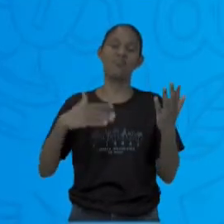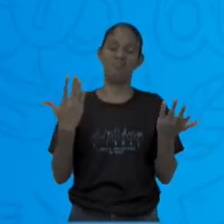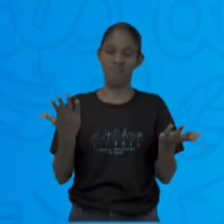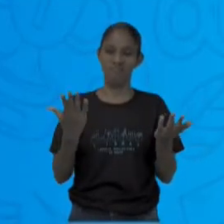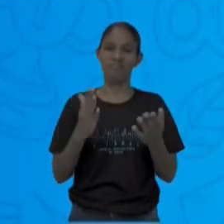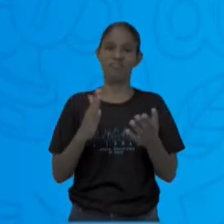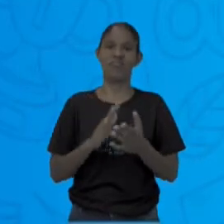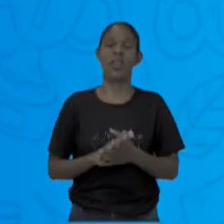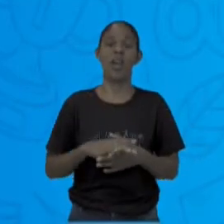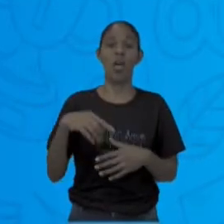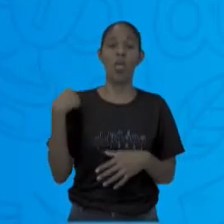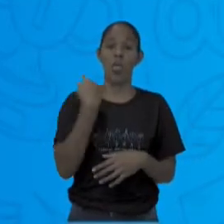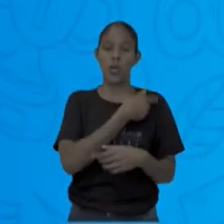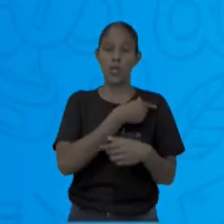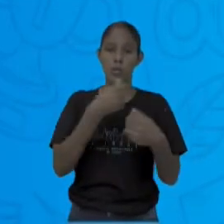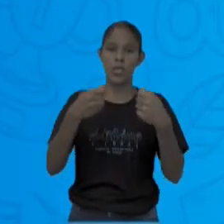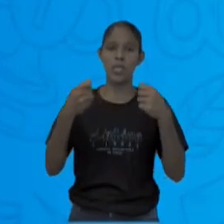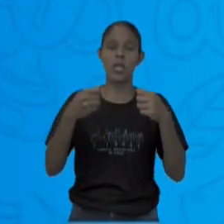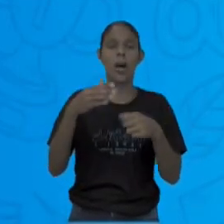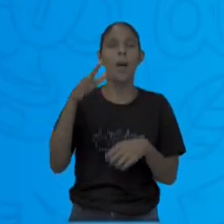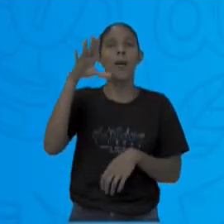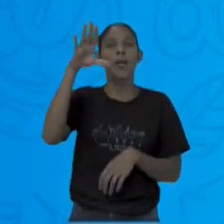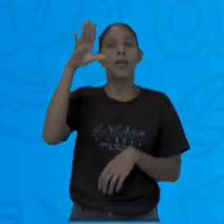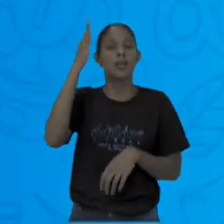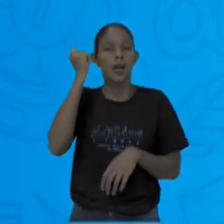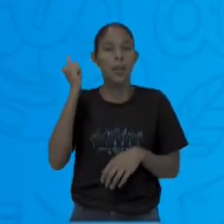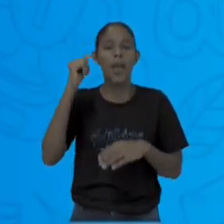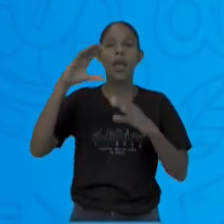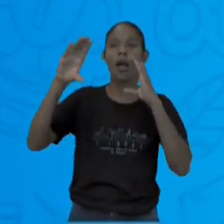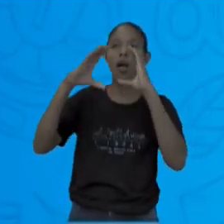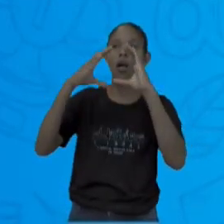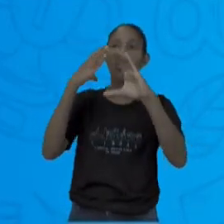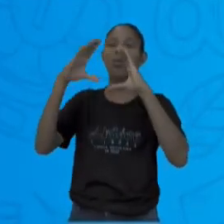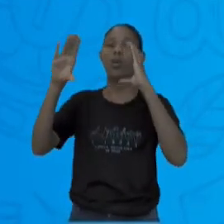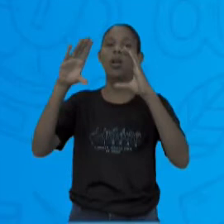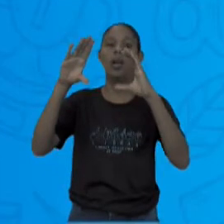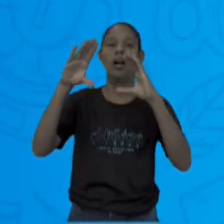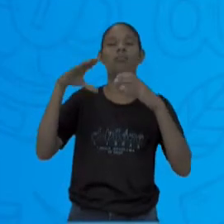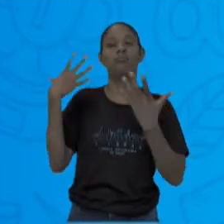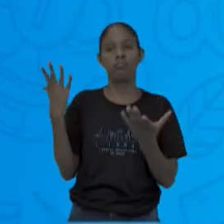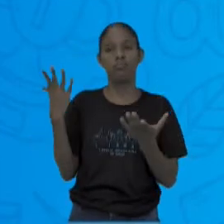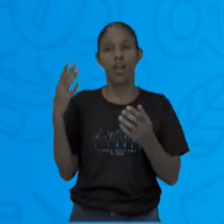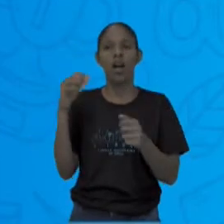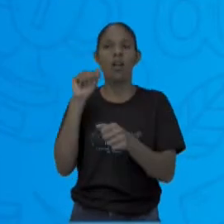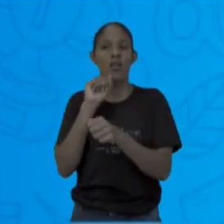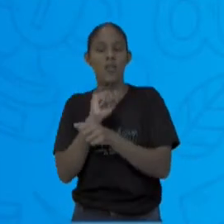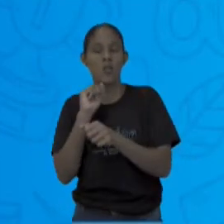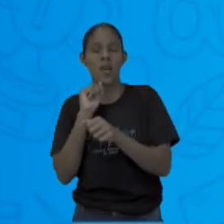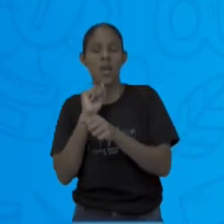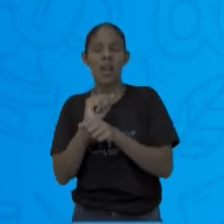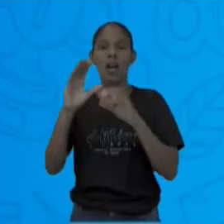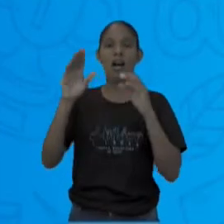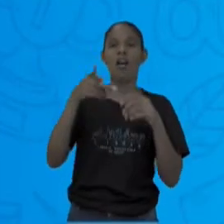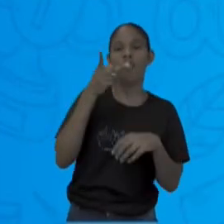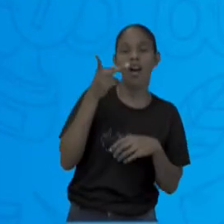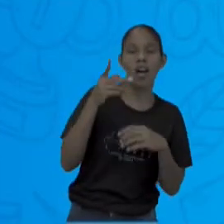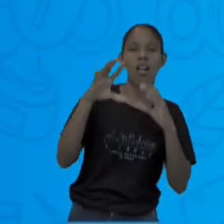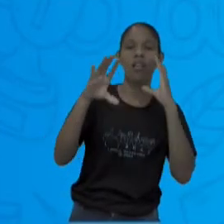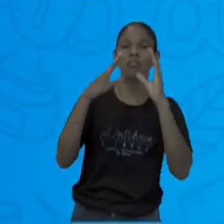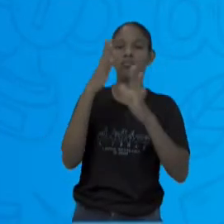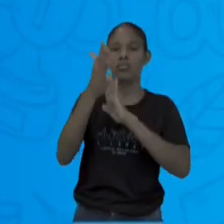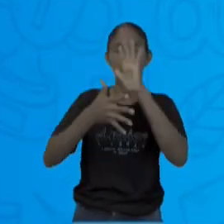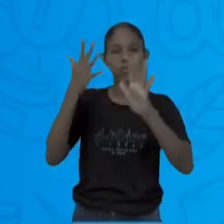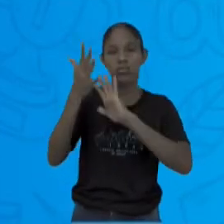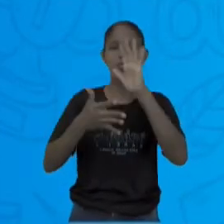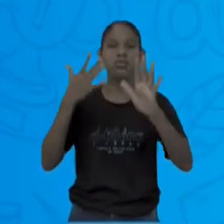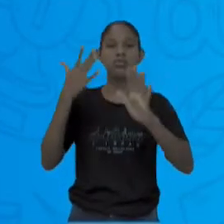comunicar com o outro. O outro tem que saber ouvir e nós temos que saber transmitir. Porque se